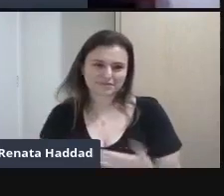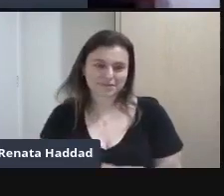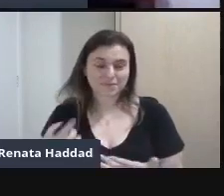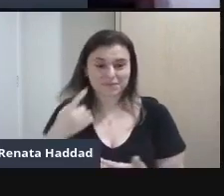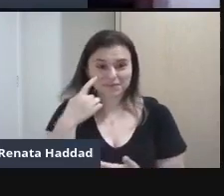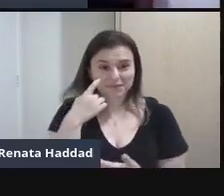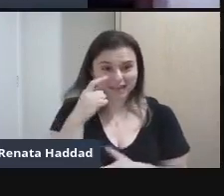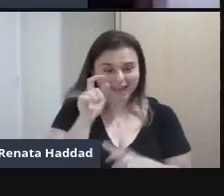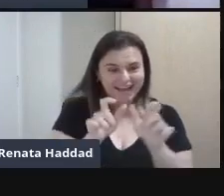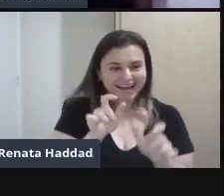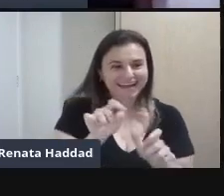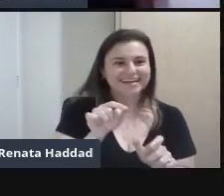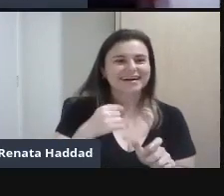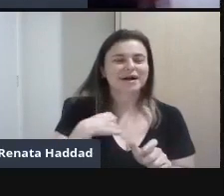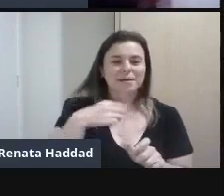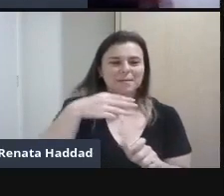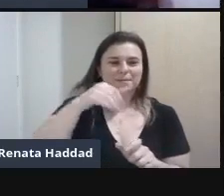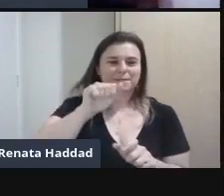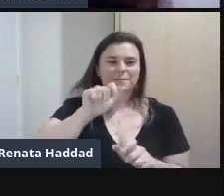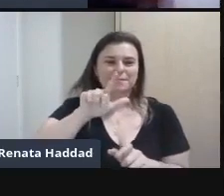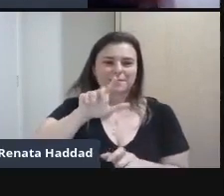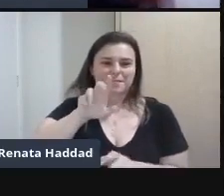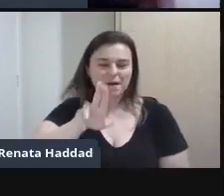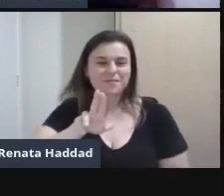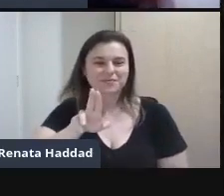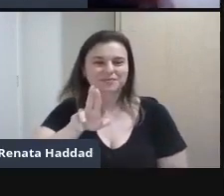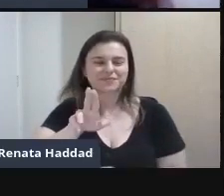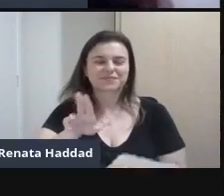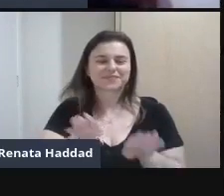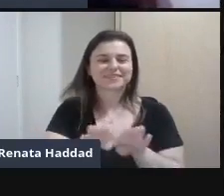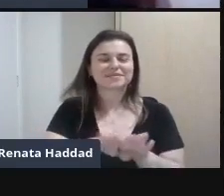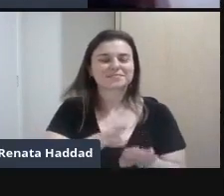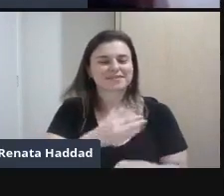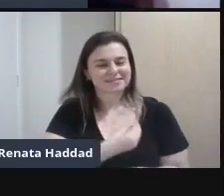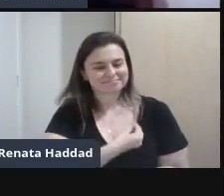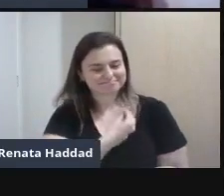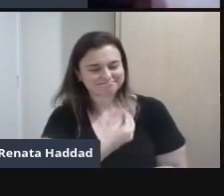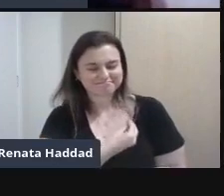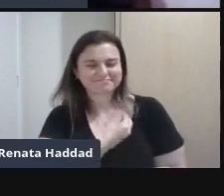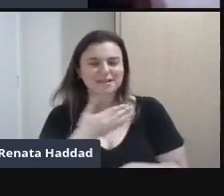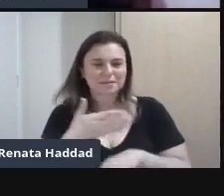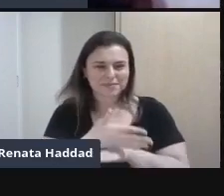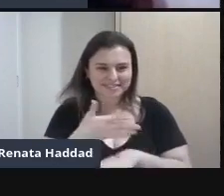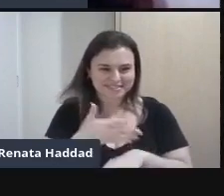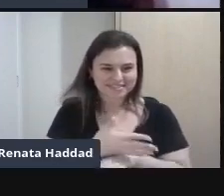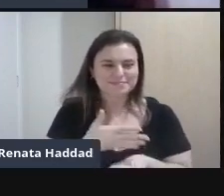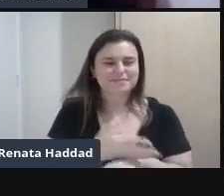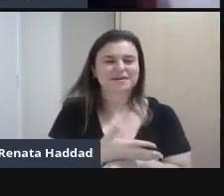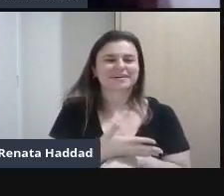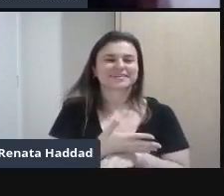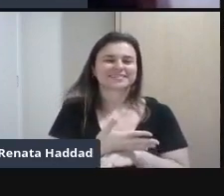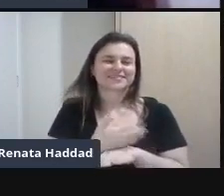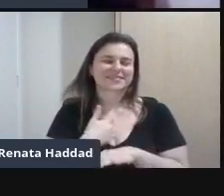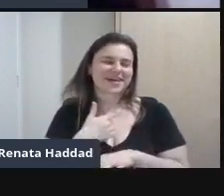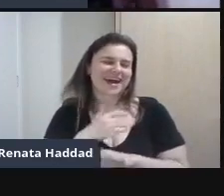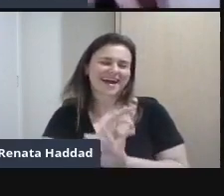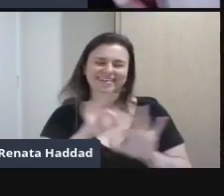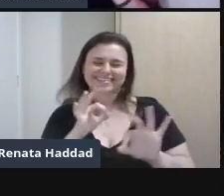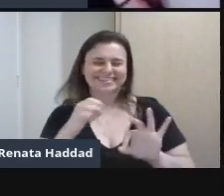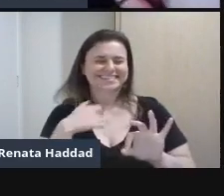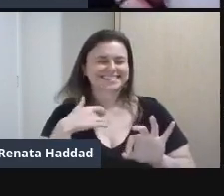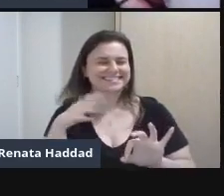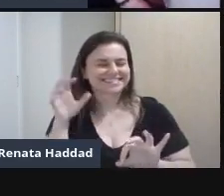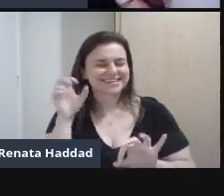linda Malu Santomau Santomau Maravilhosa Delícia ouvir você Suas histórias Sua linda voz Sua